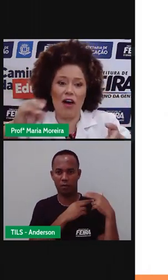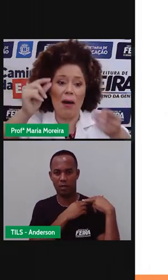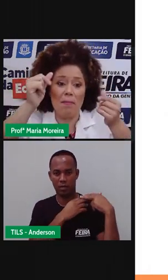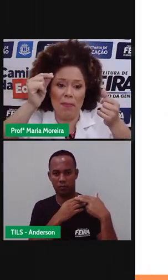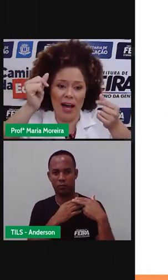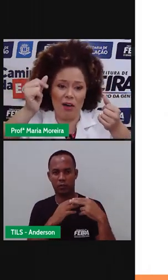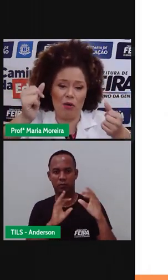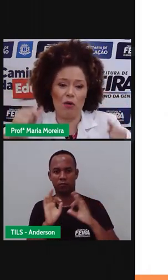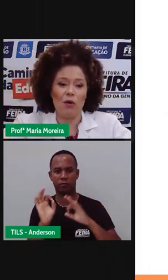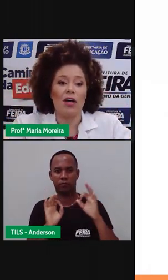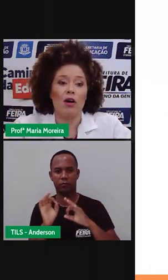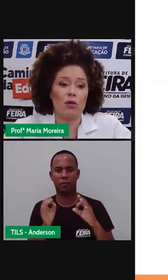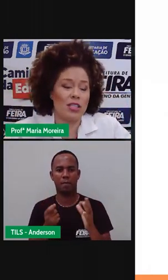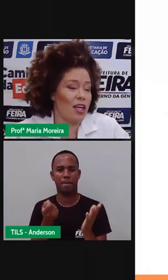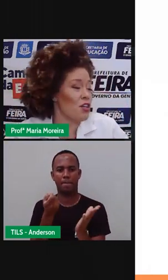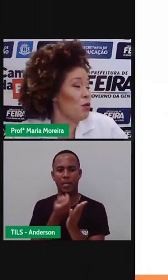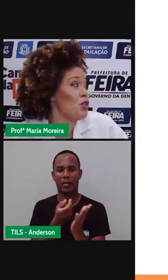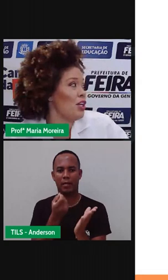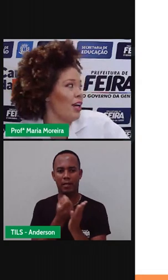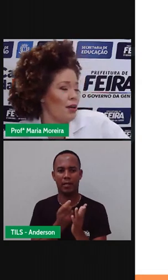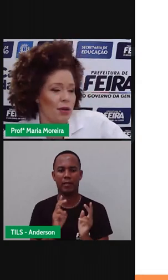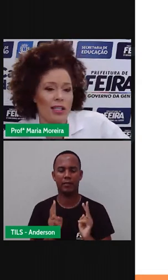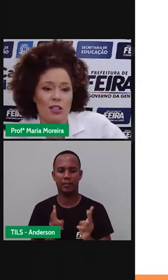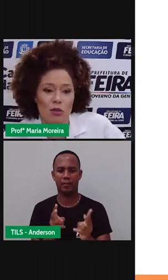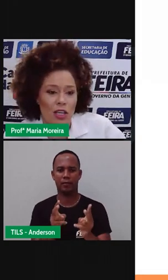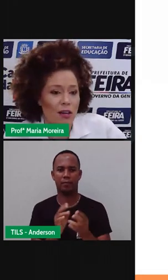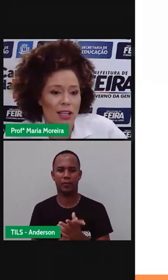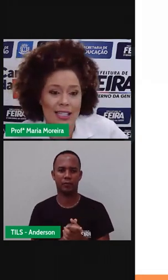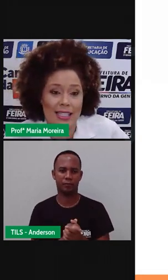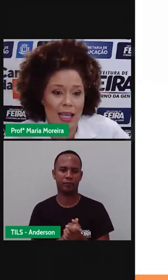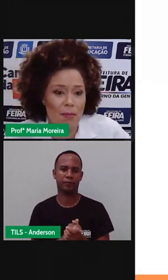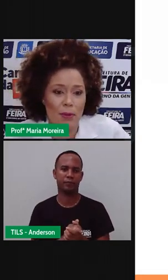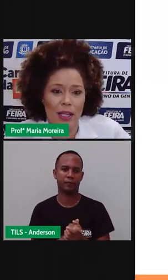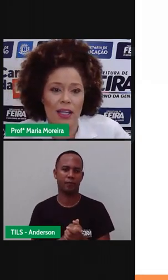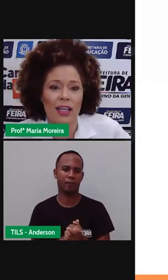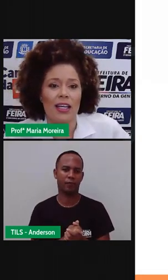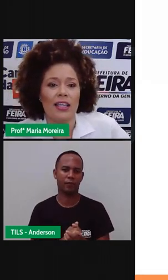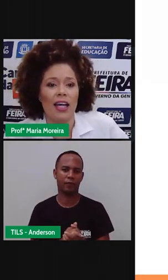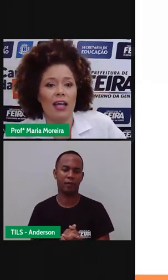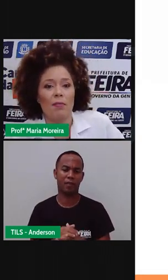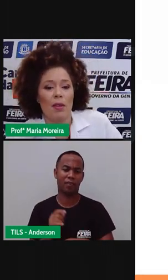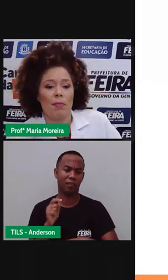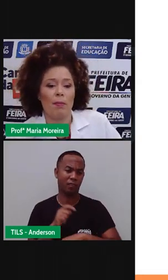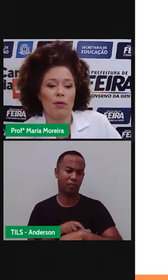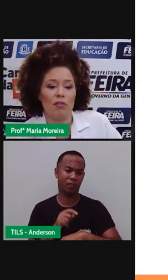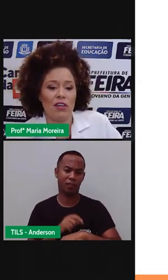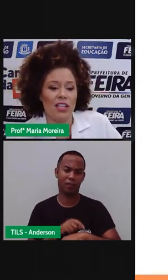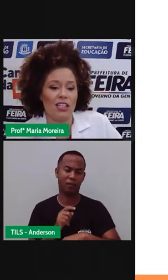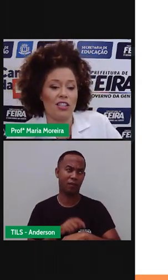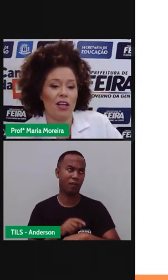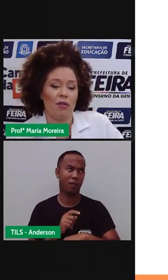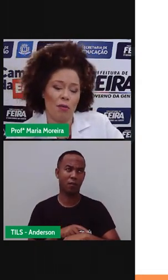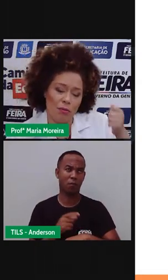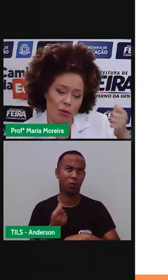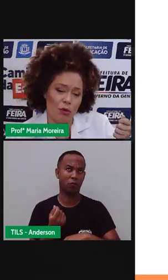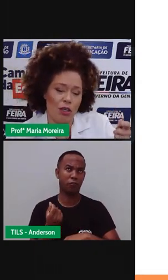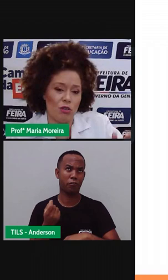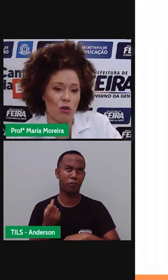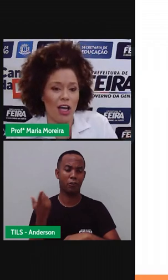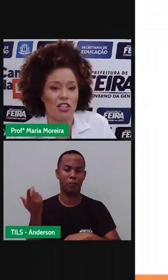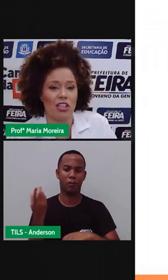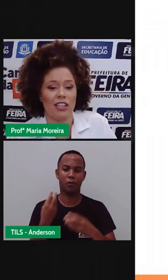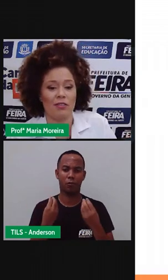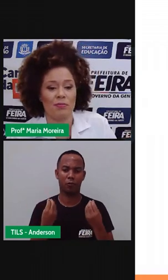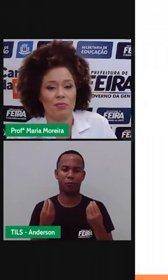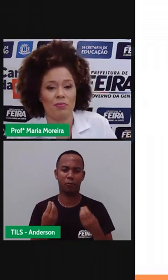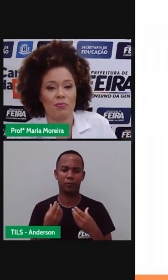Passava, pagou. Ou seja, o dinheiro. O dinheiro está sempre, né? Para poder fazer a gente... Meu Deus,